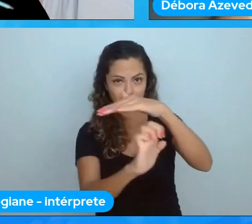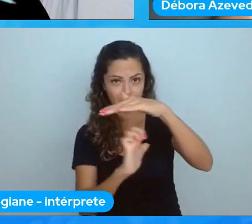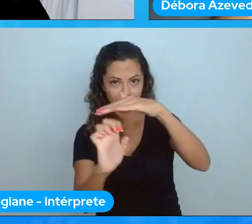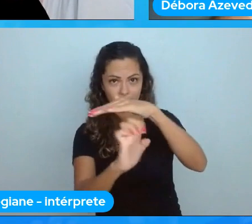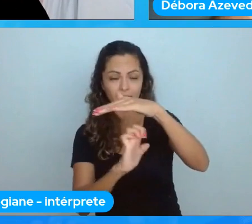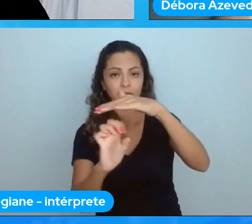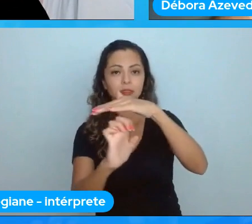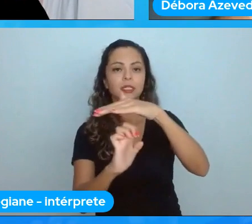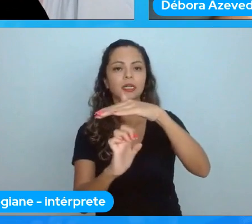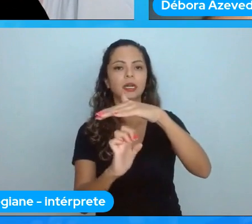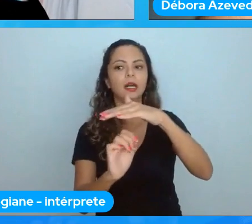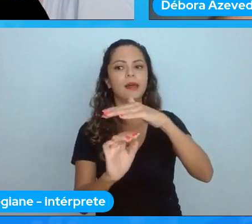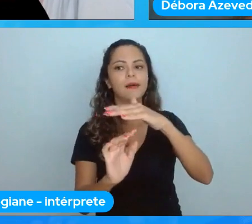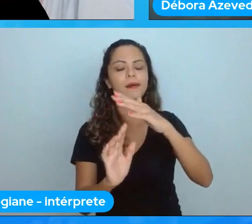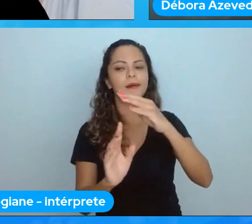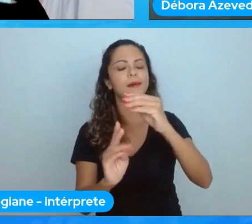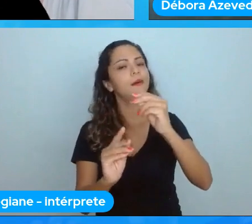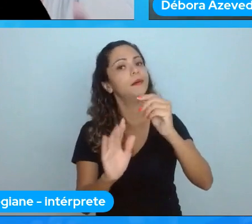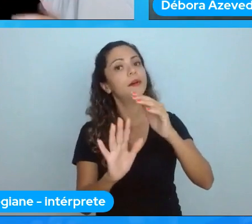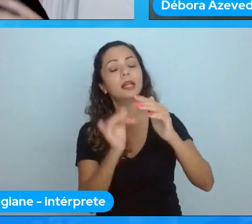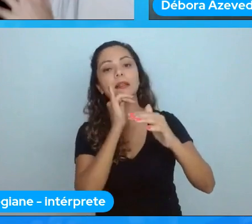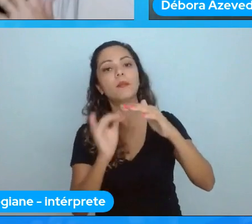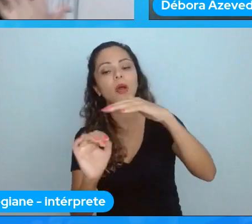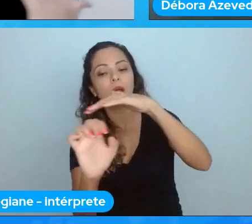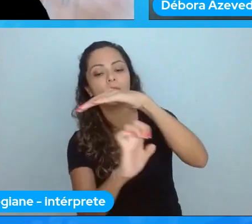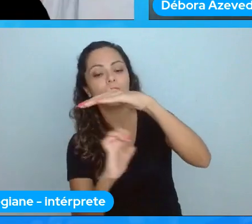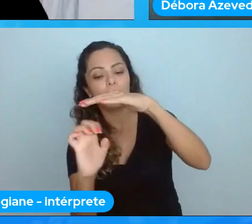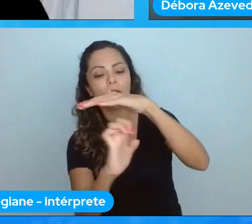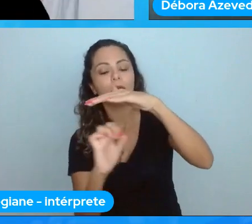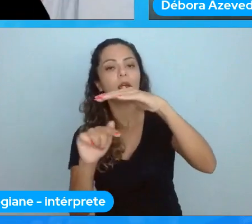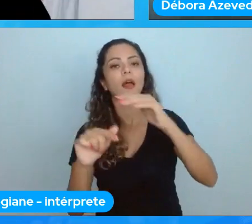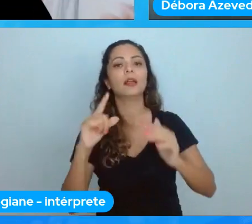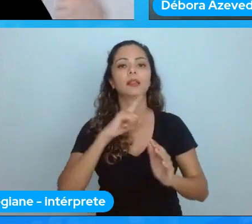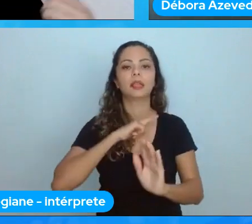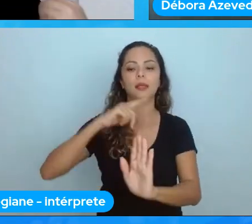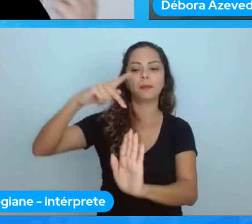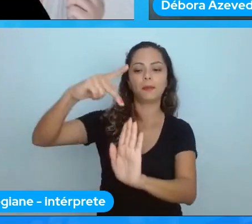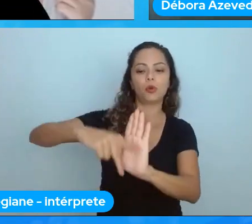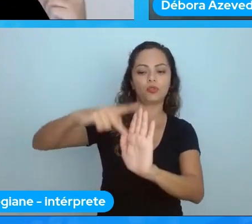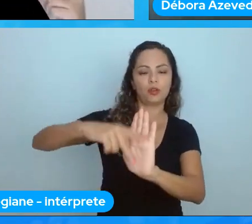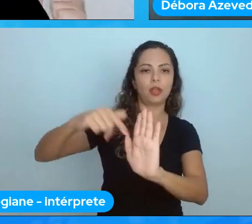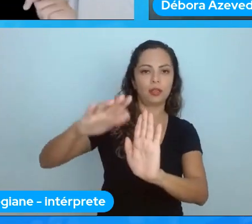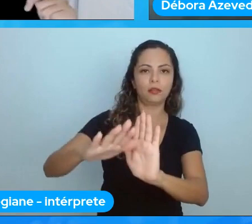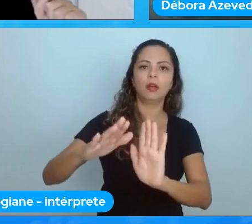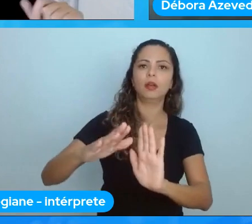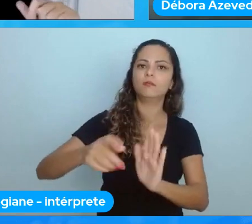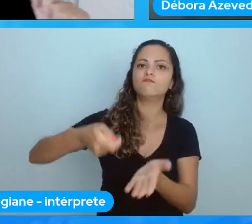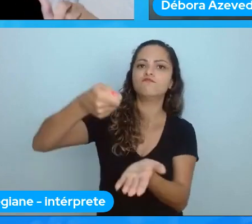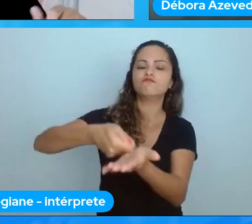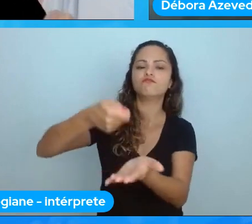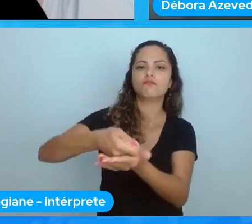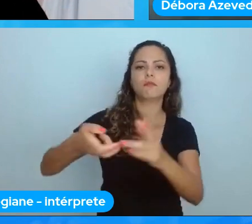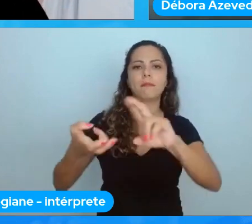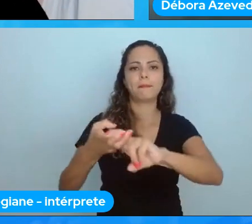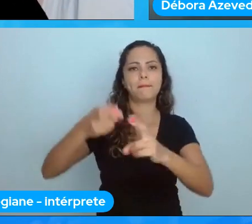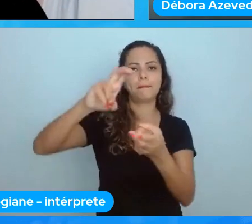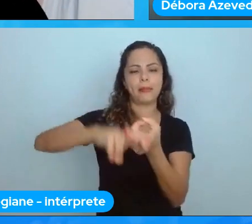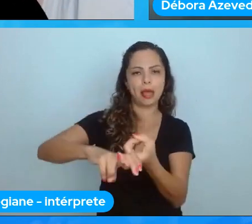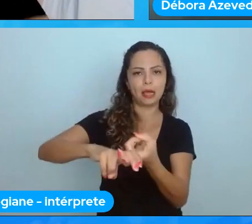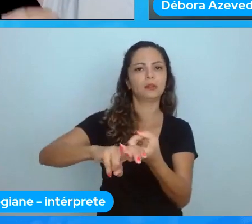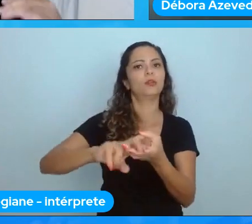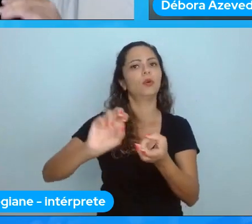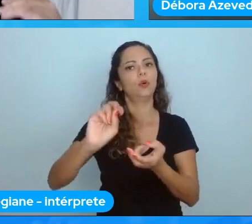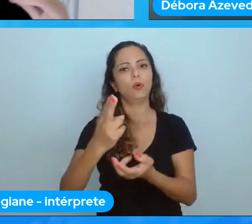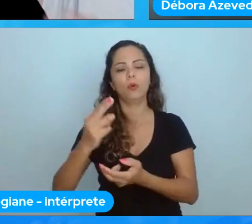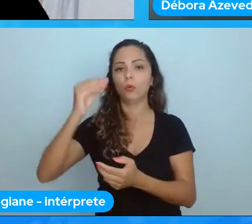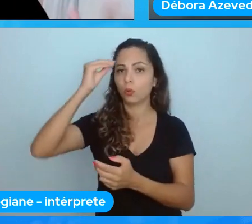acho muito interessante empresas que tem projetos do tipo a gente exige Python ou a gente exige esse conhecimento mas a gente sabe que esse conhecimento não